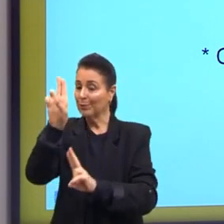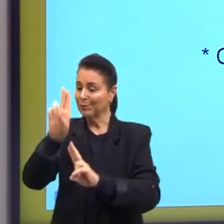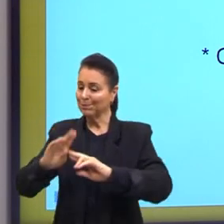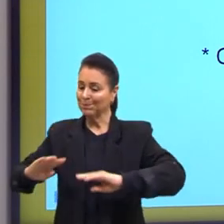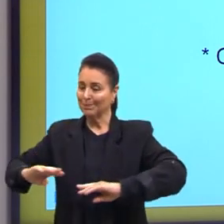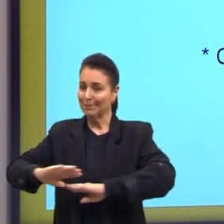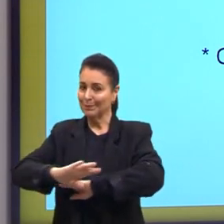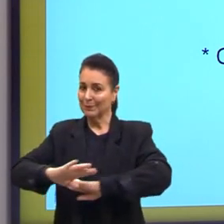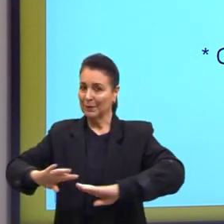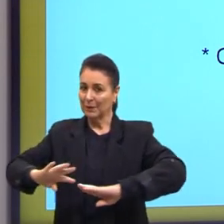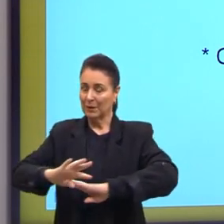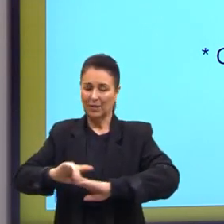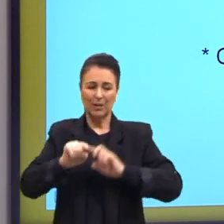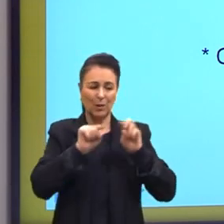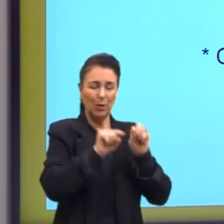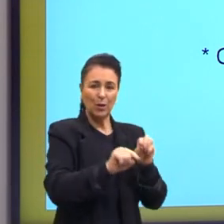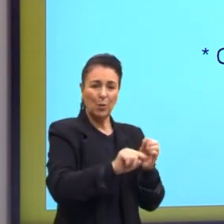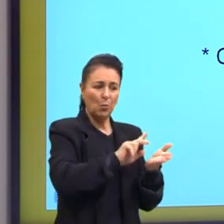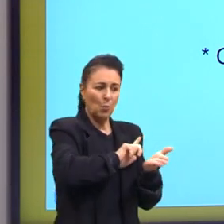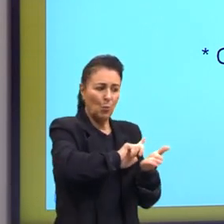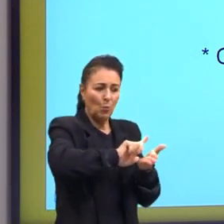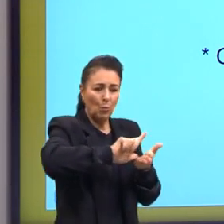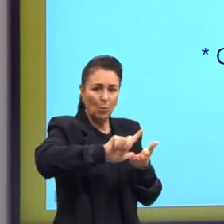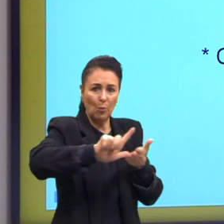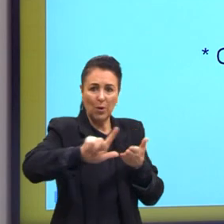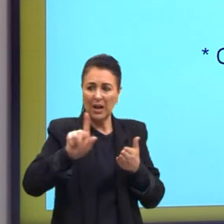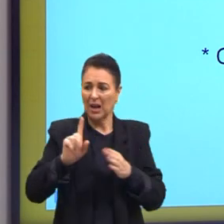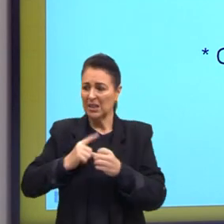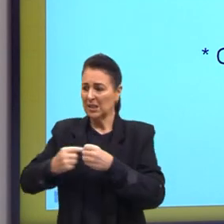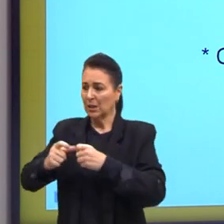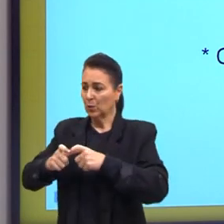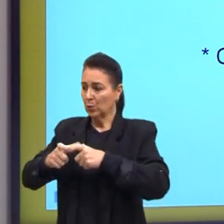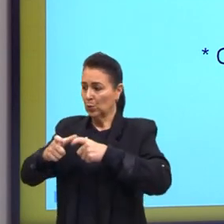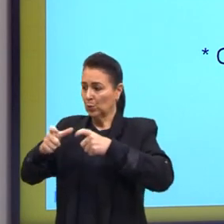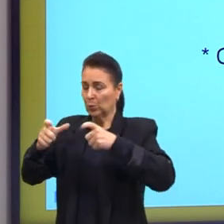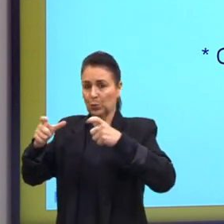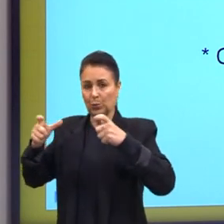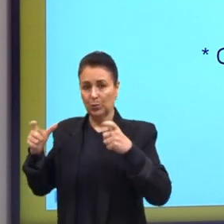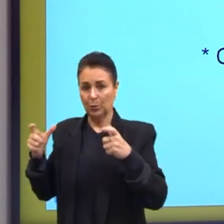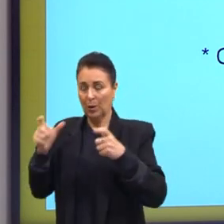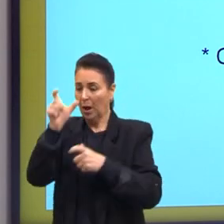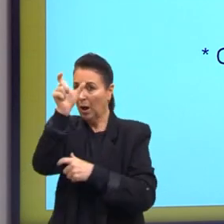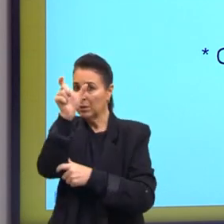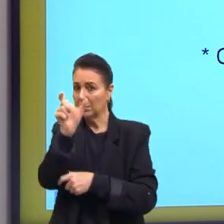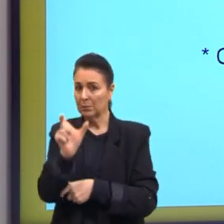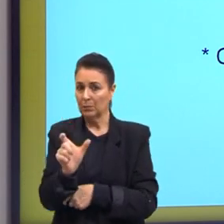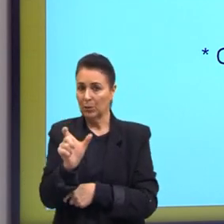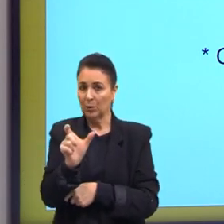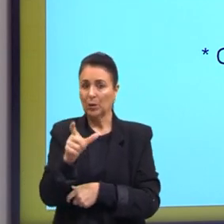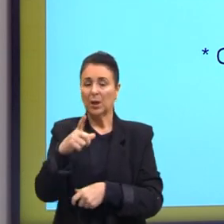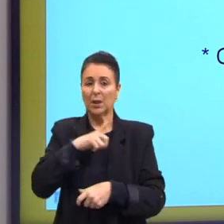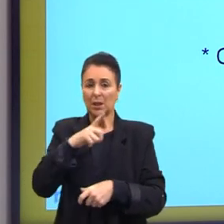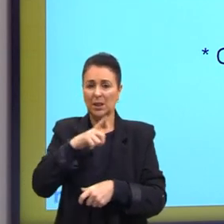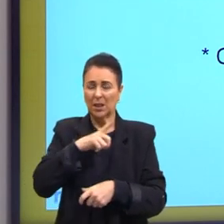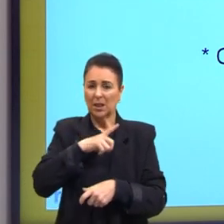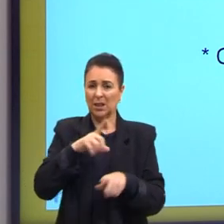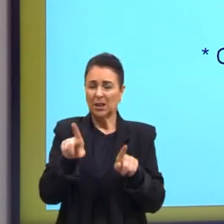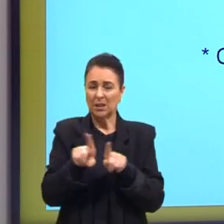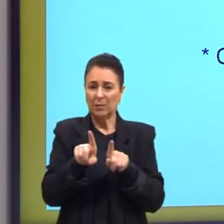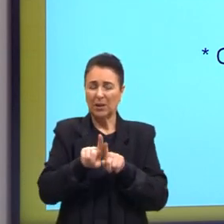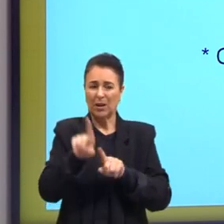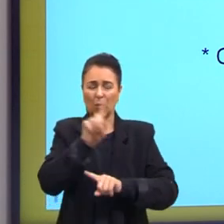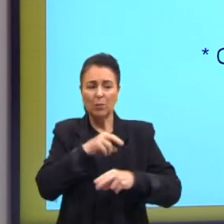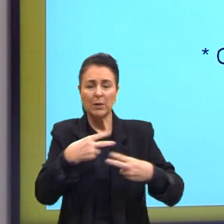esvaziamento do campo, um crescimento desordenado urbano. Essas pessoas veem também alguns